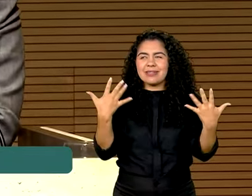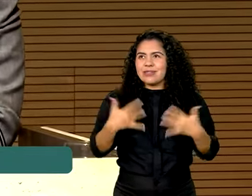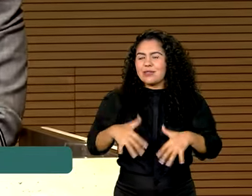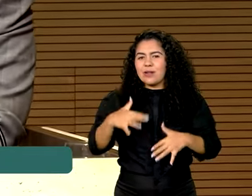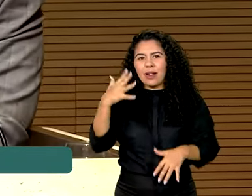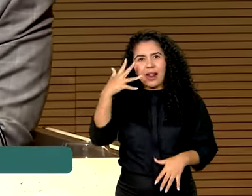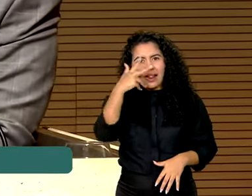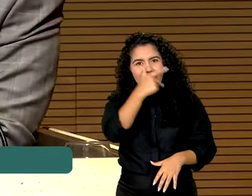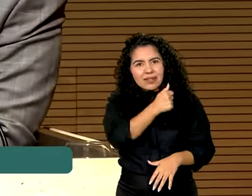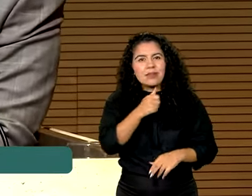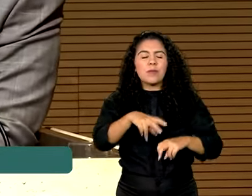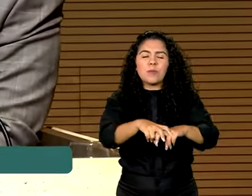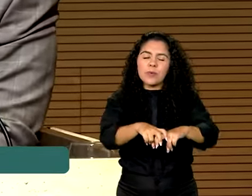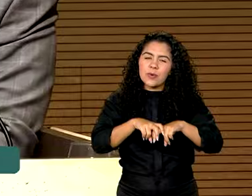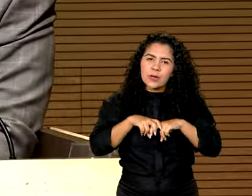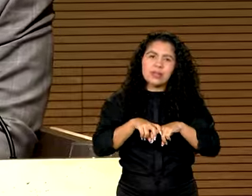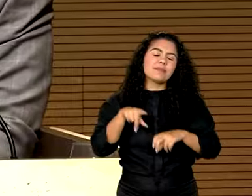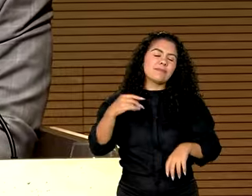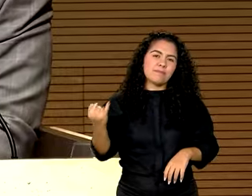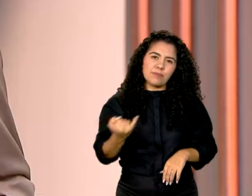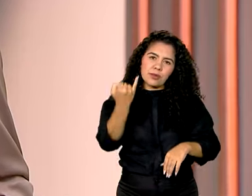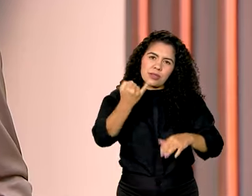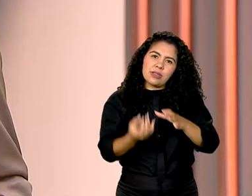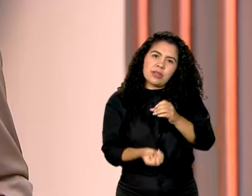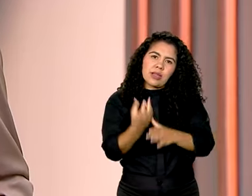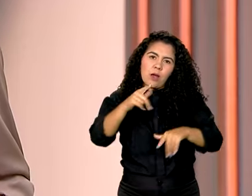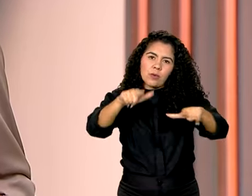Por isso os espaços de memória são tão importantes.